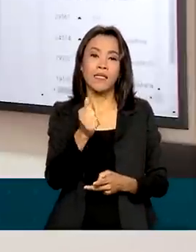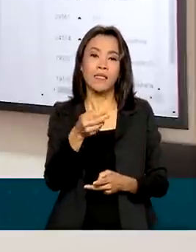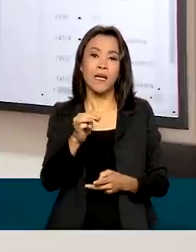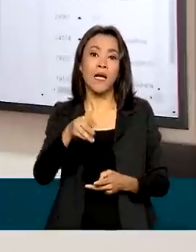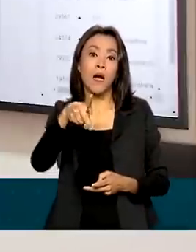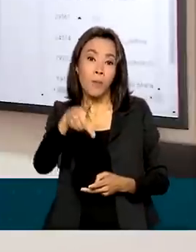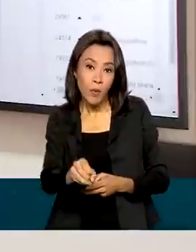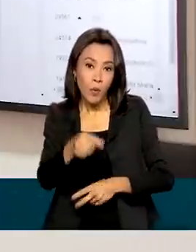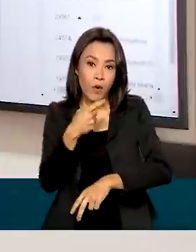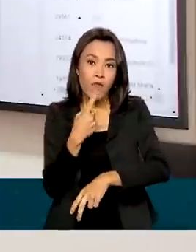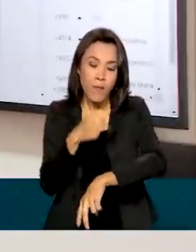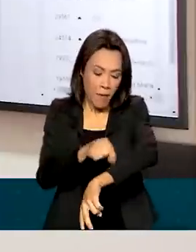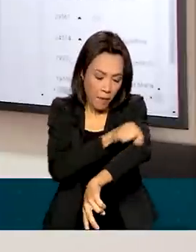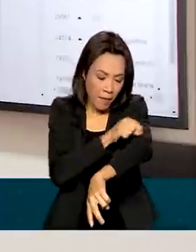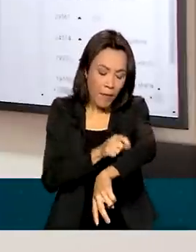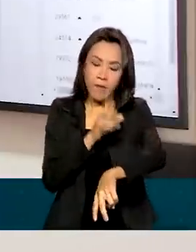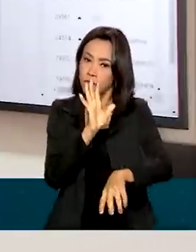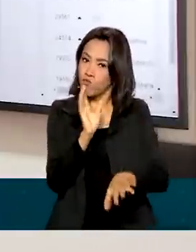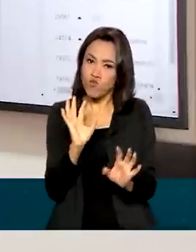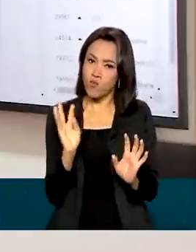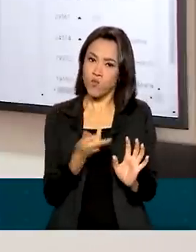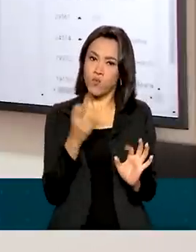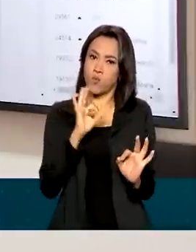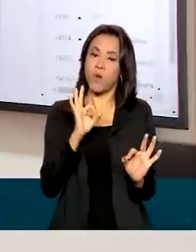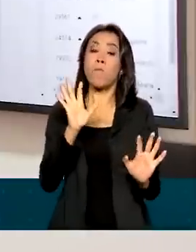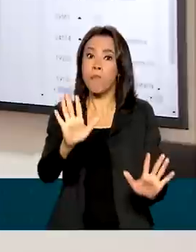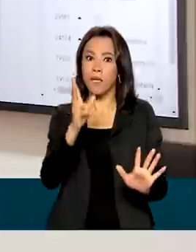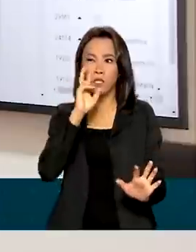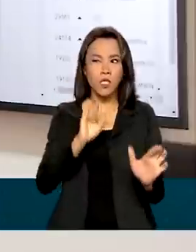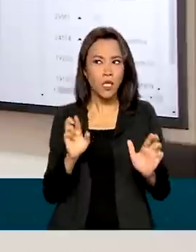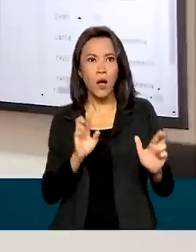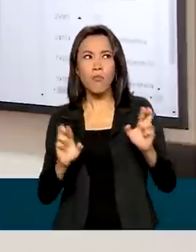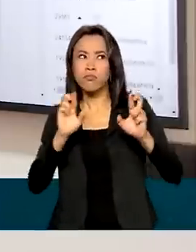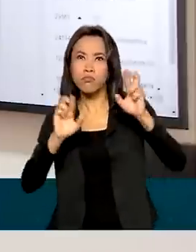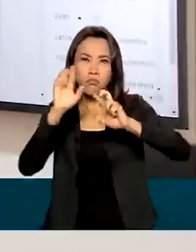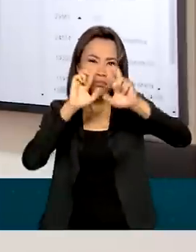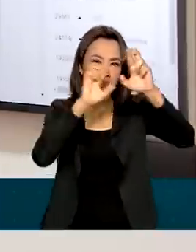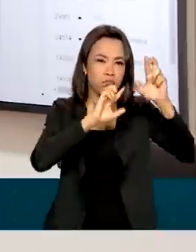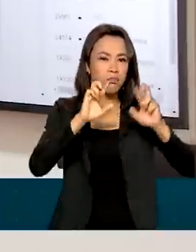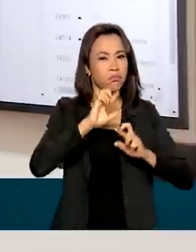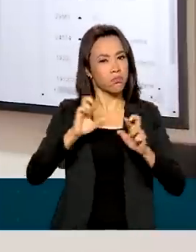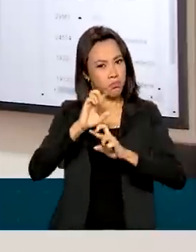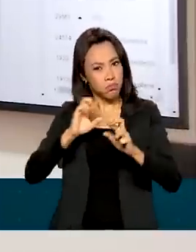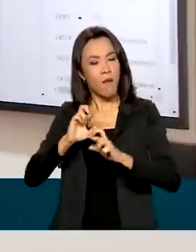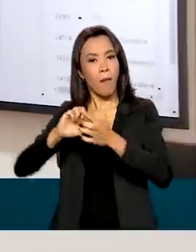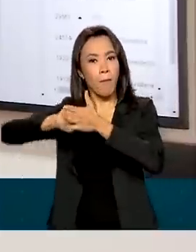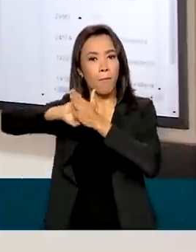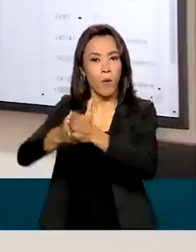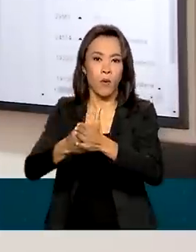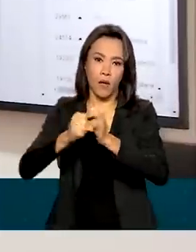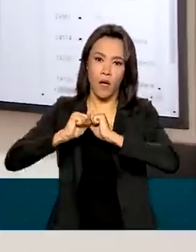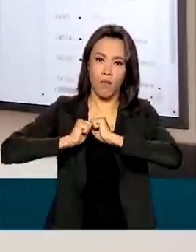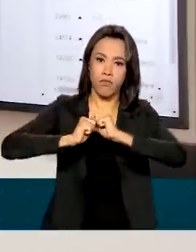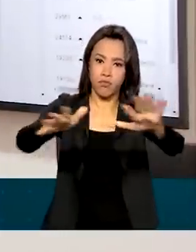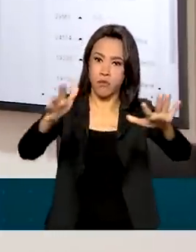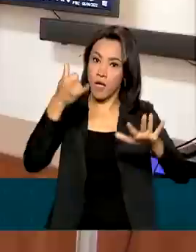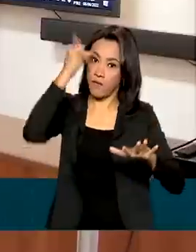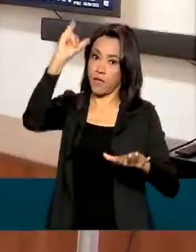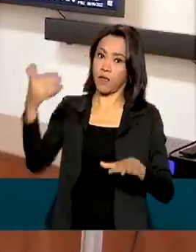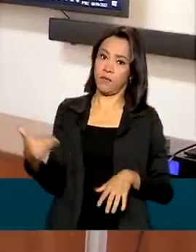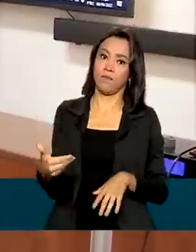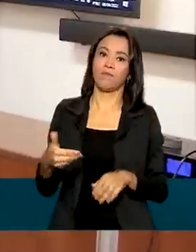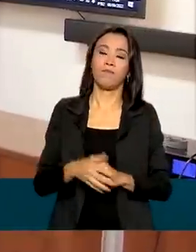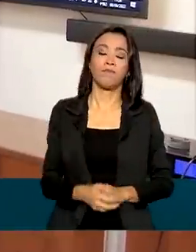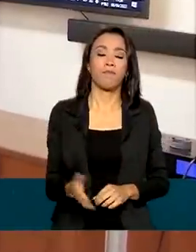ocorrência e que a gente tem que estar com a rede bastante alerta para a entrada e a gente conseguir bloquear essa transmissão e não deixar acontecer surtos.